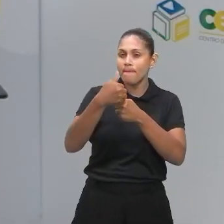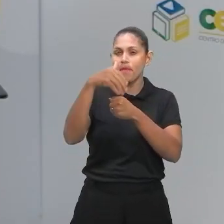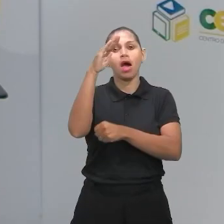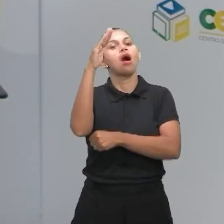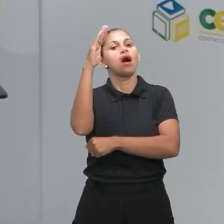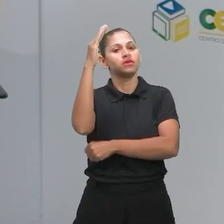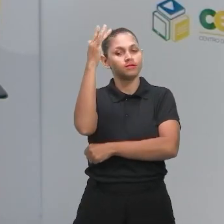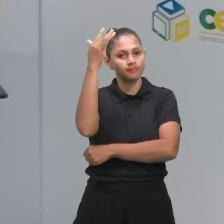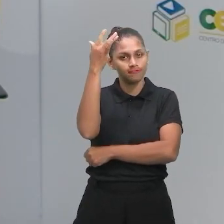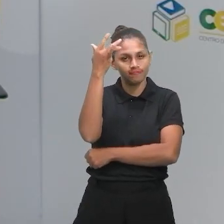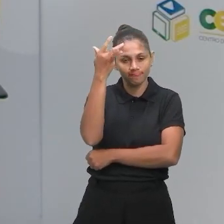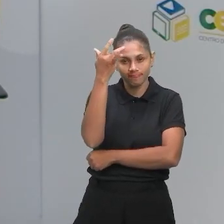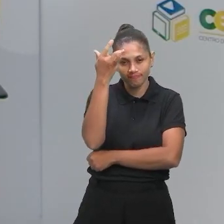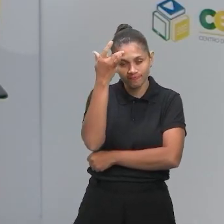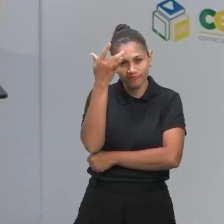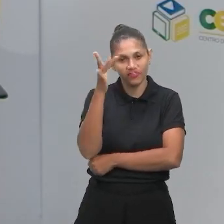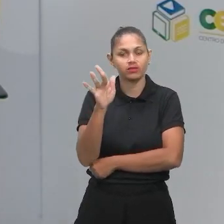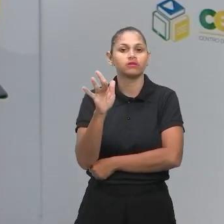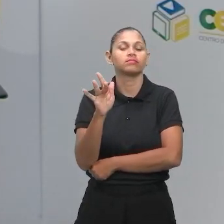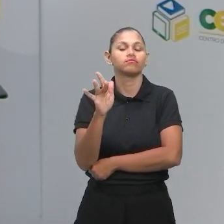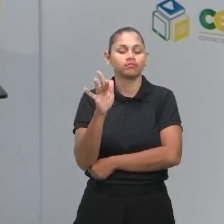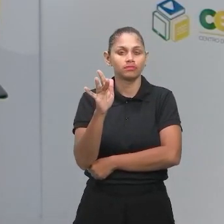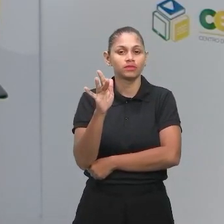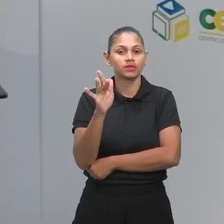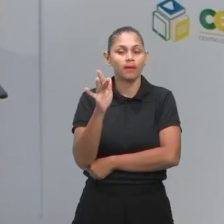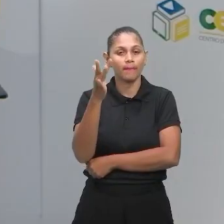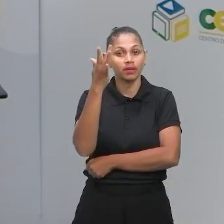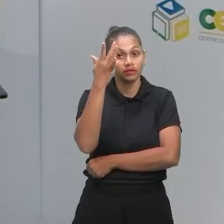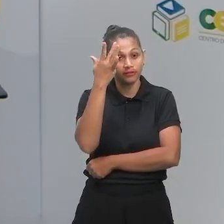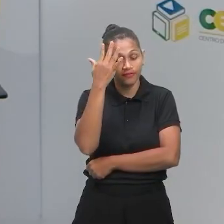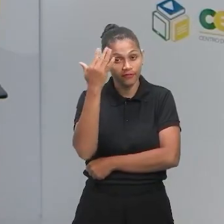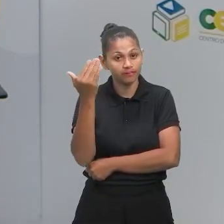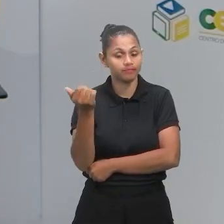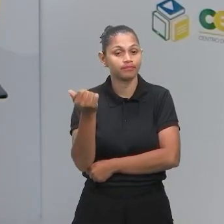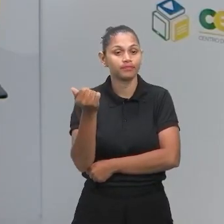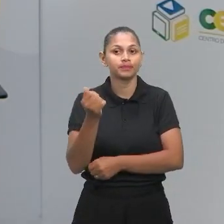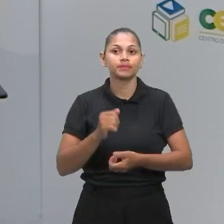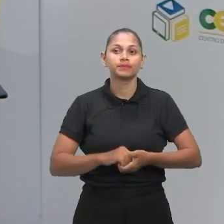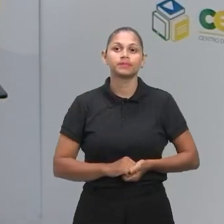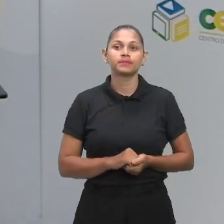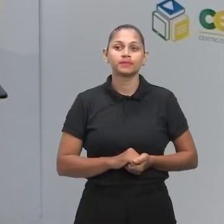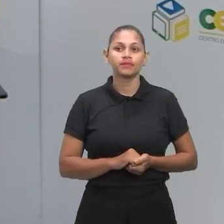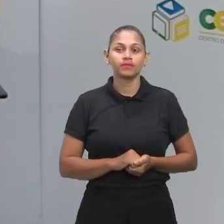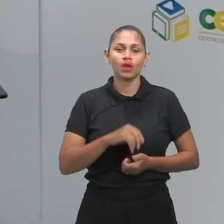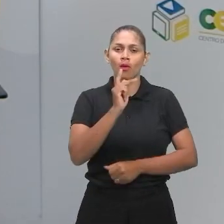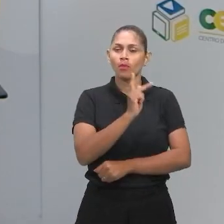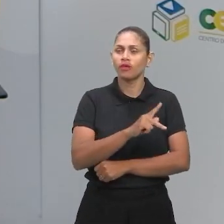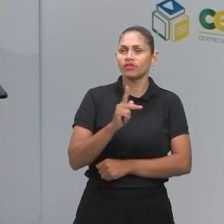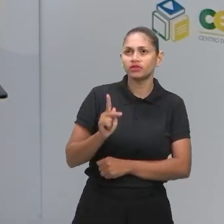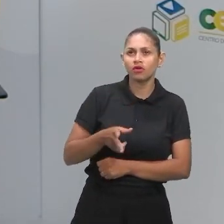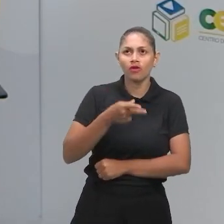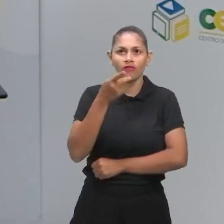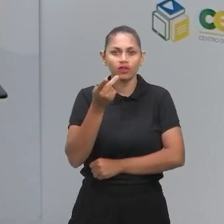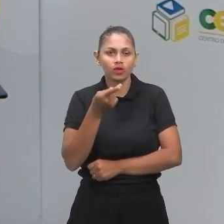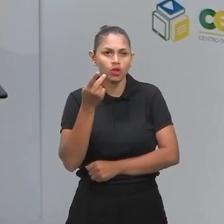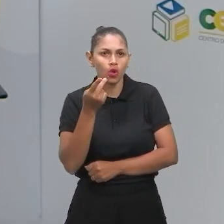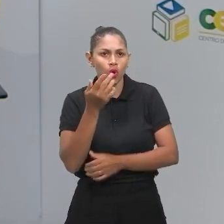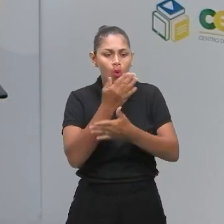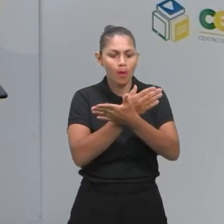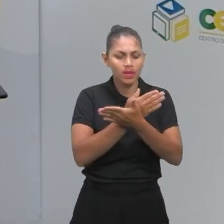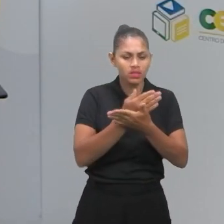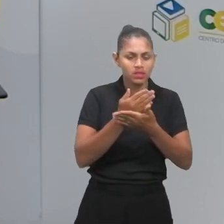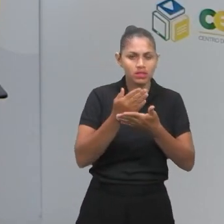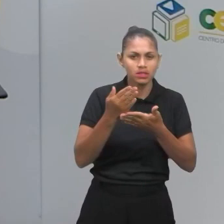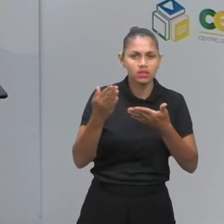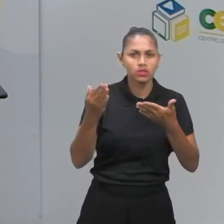alguma. Então, é muito importante sempre começar por essas questões. Ah, mas você vai ouvir falar, professor tal falou que você deve começar do início da prova